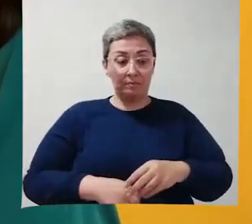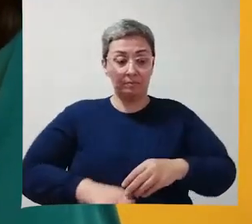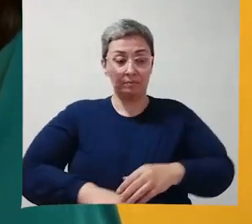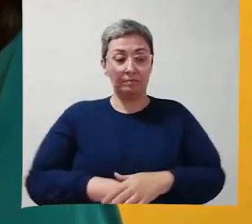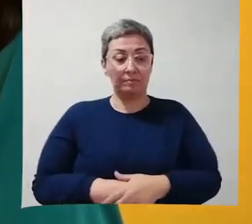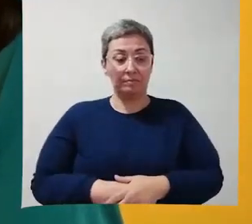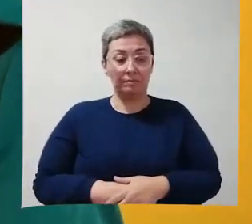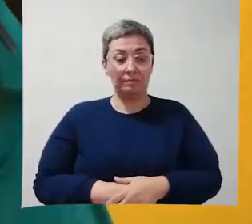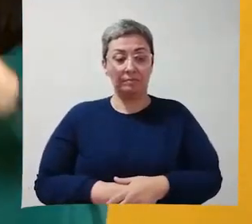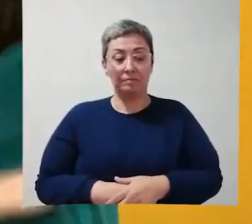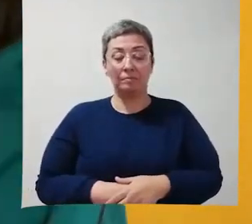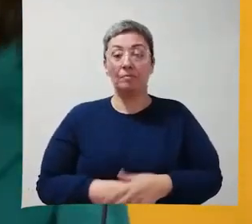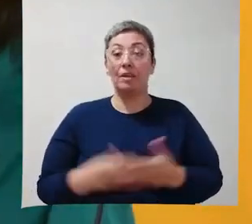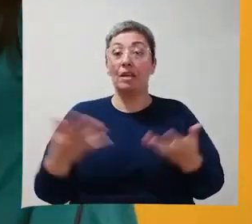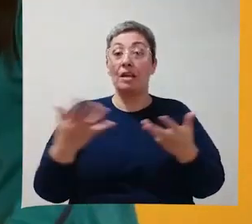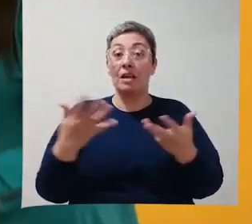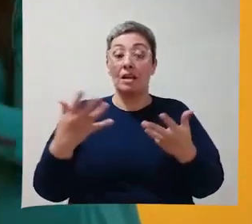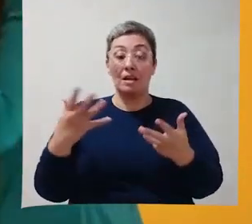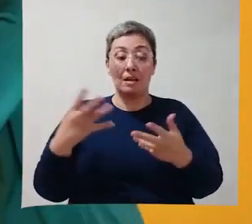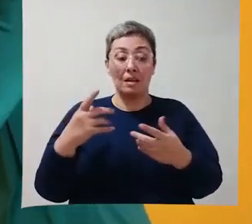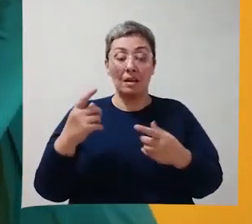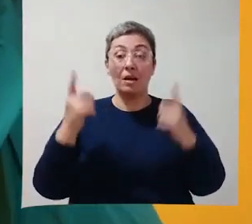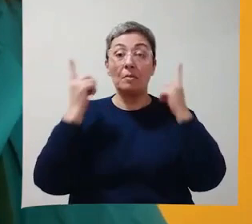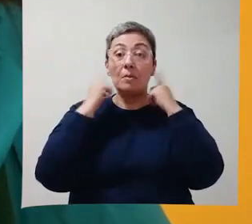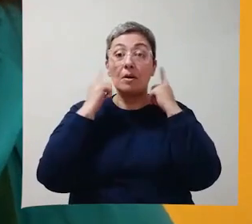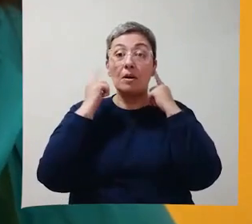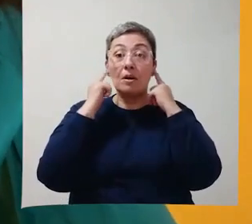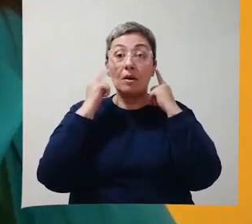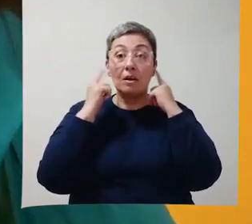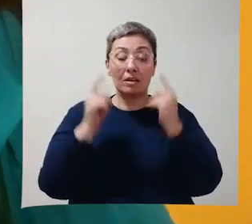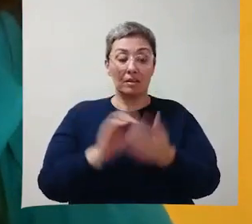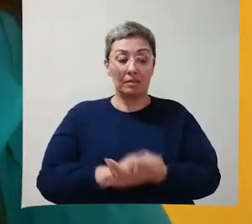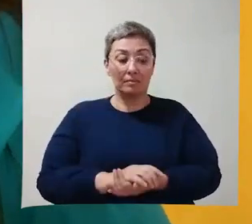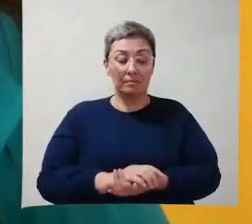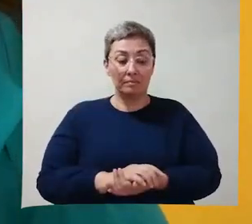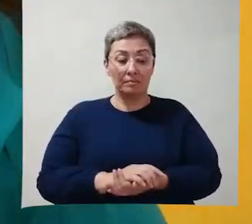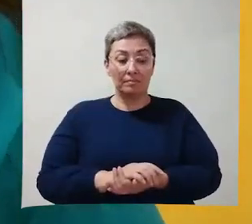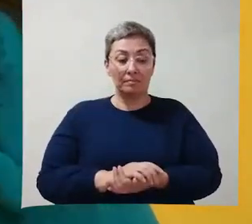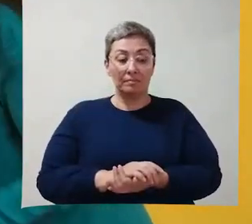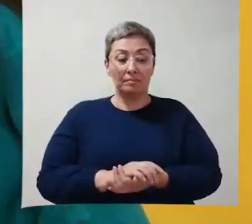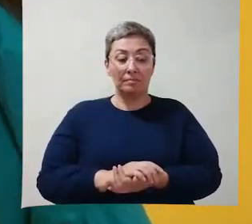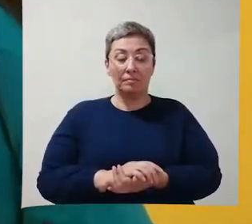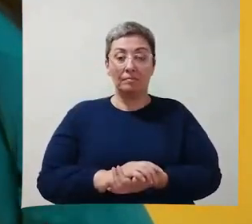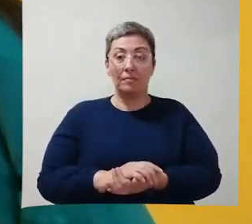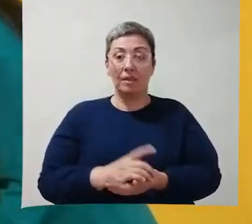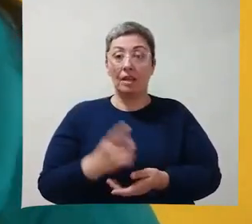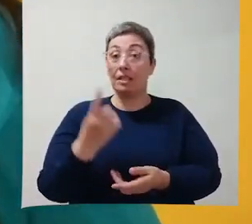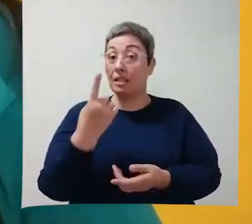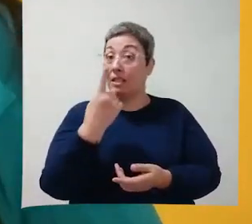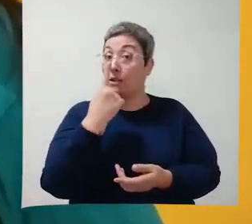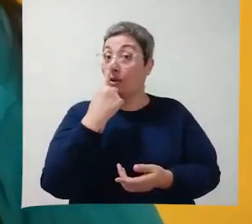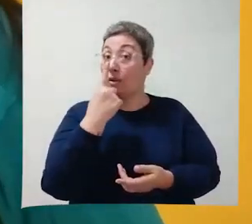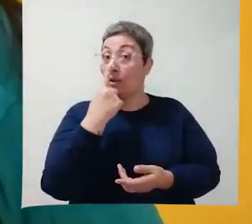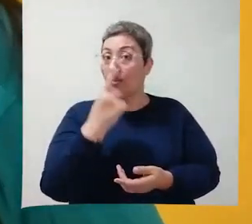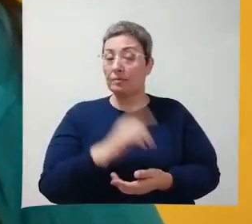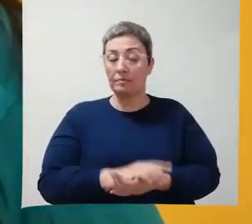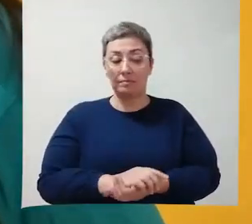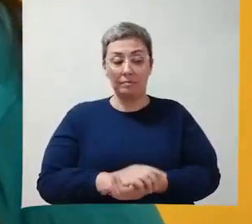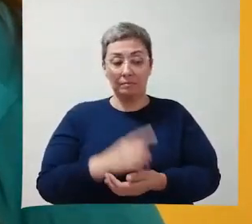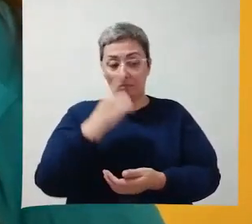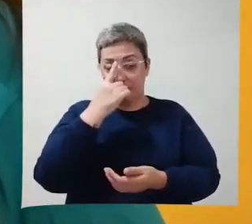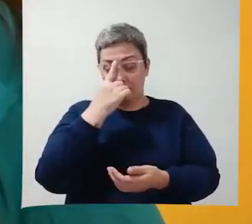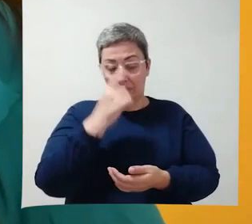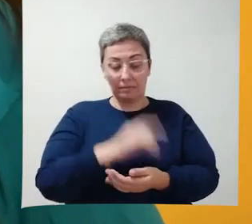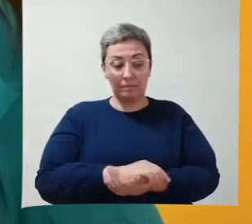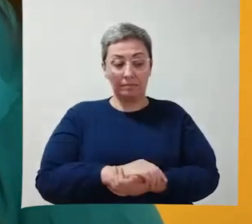Ó! Isso! Augusto, mão na orelha. Isso! O dedo no nariz.